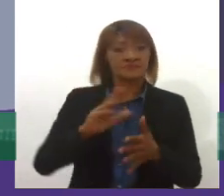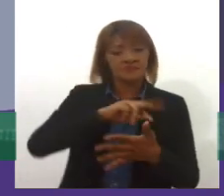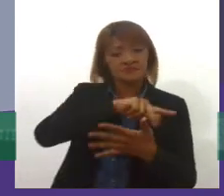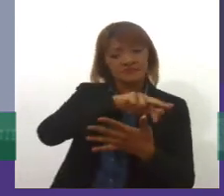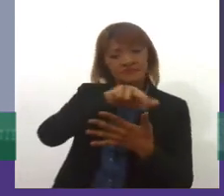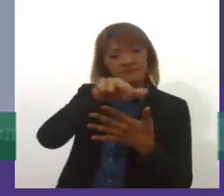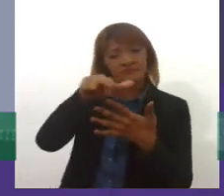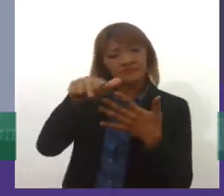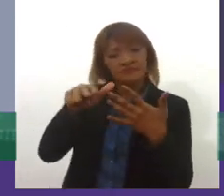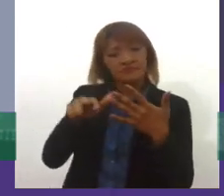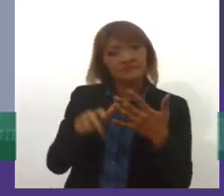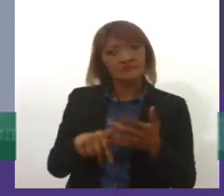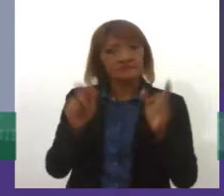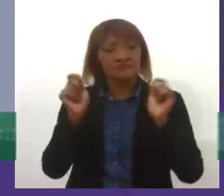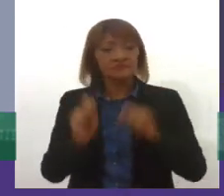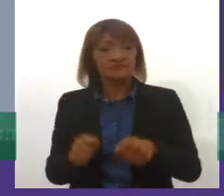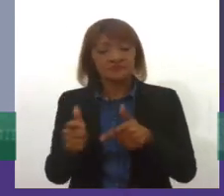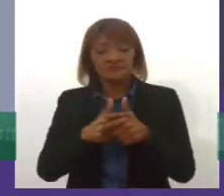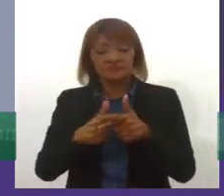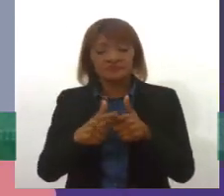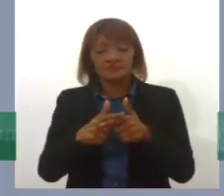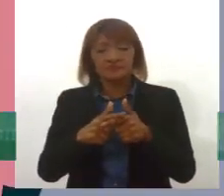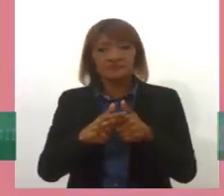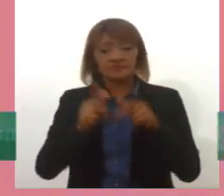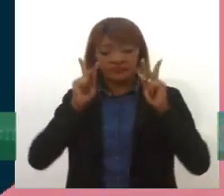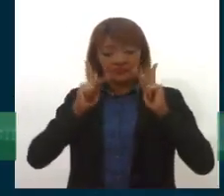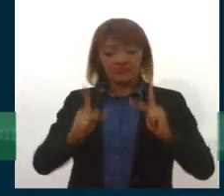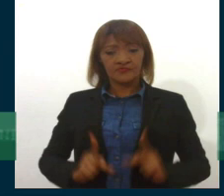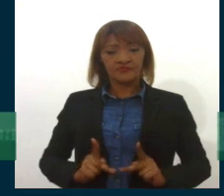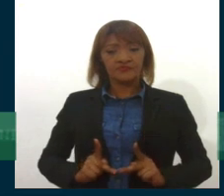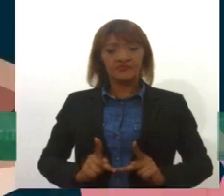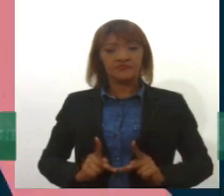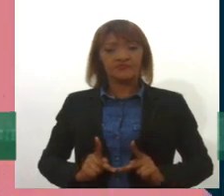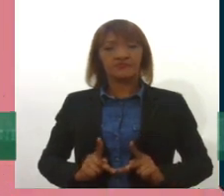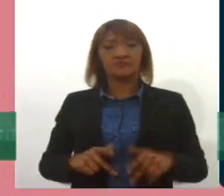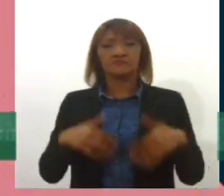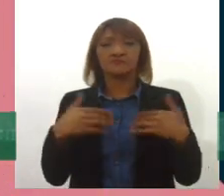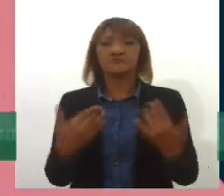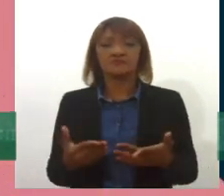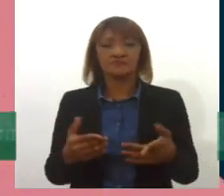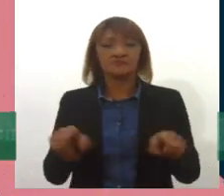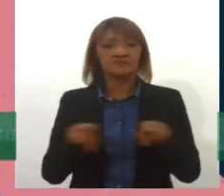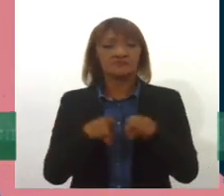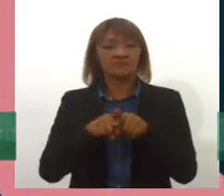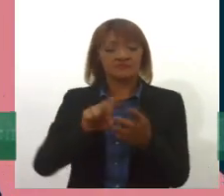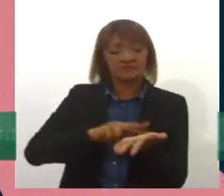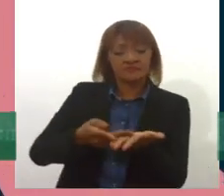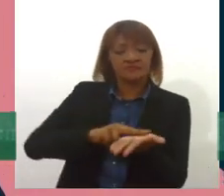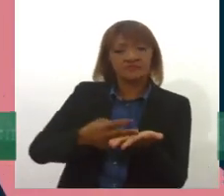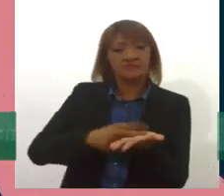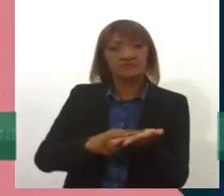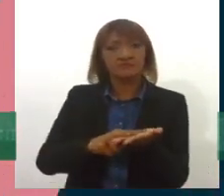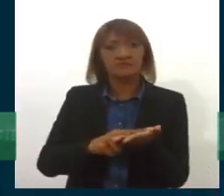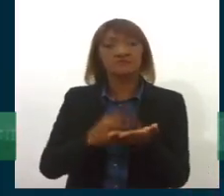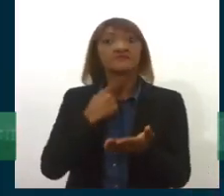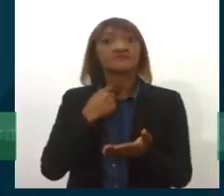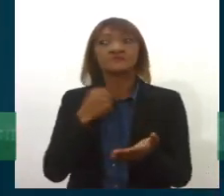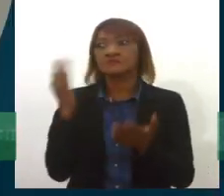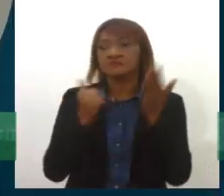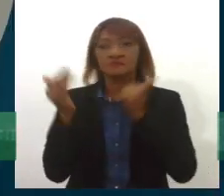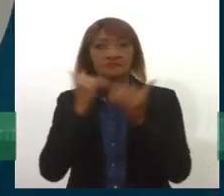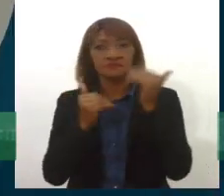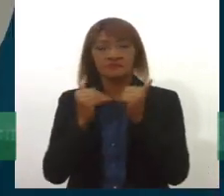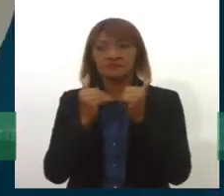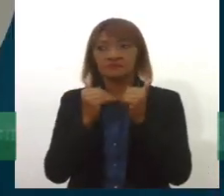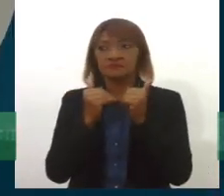de consequências físicas e comportamentais, como alterações no sono, apetite, nível de